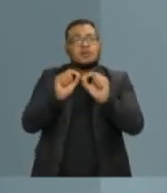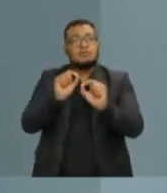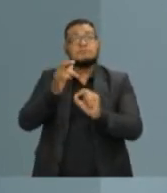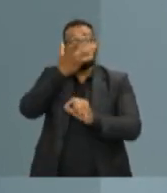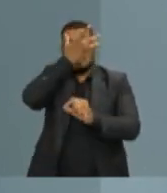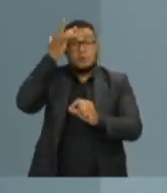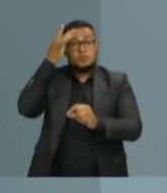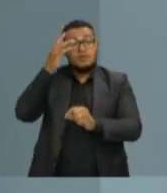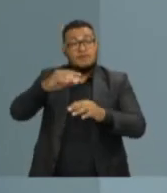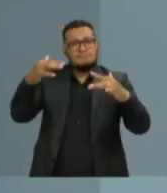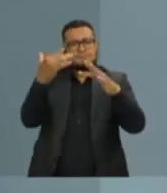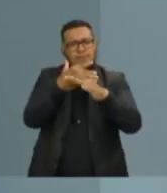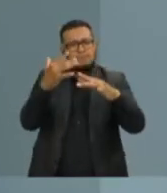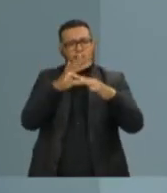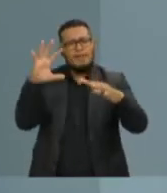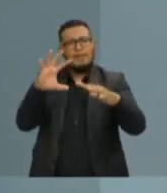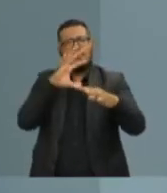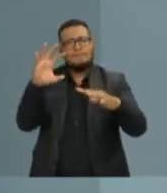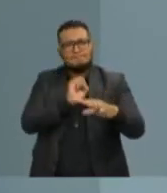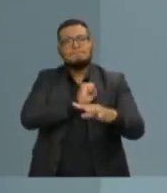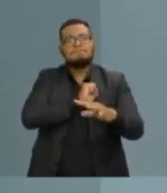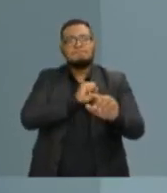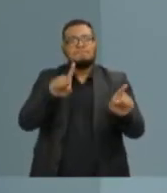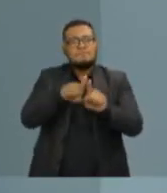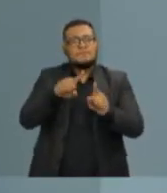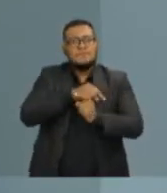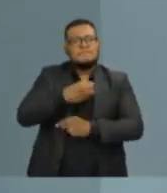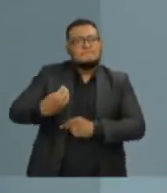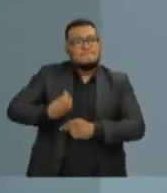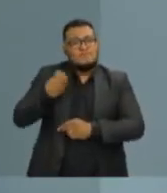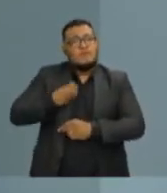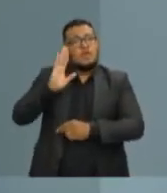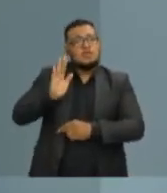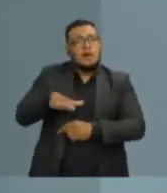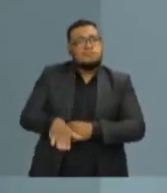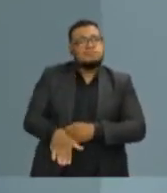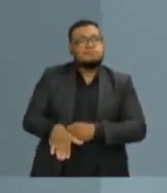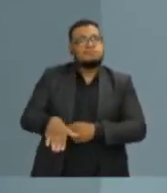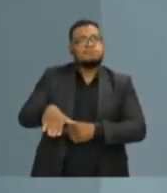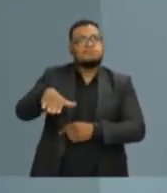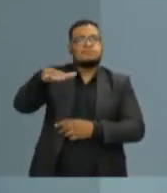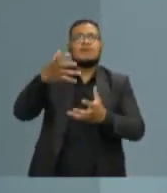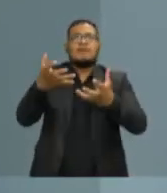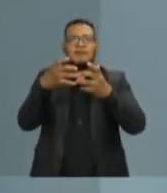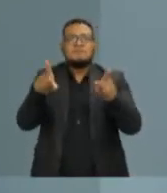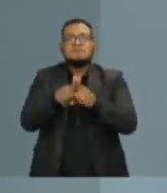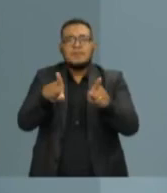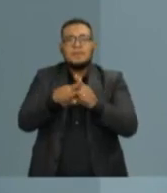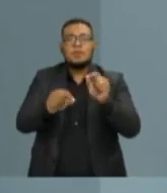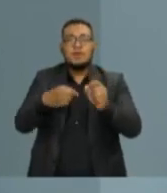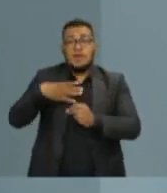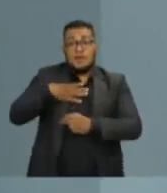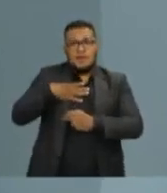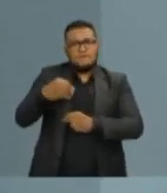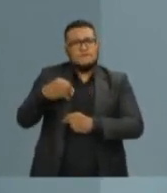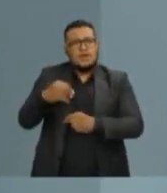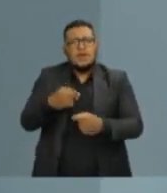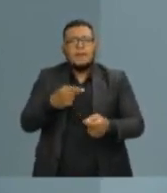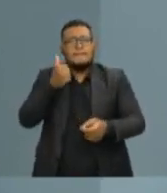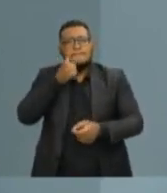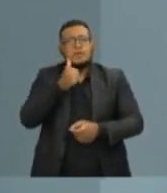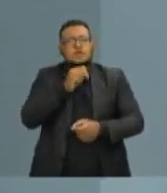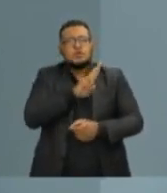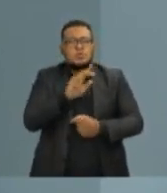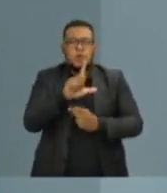que ama essa cidade. A alguém que vive essa cidade. Que nasceu e quer entregar. E eu quero entregar a minha filha, a pequena